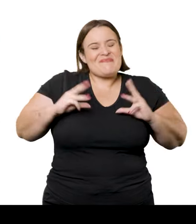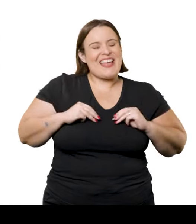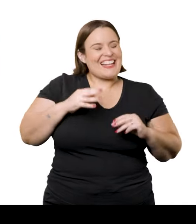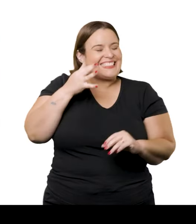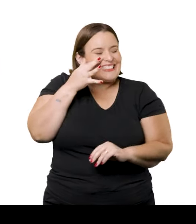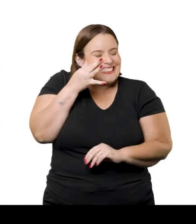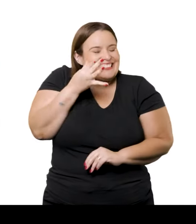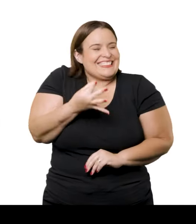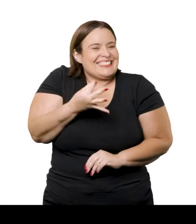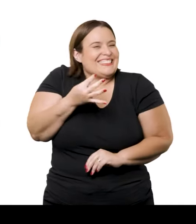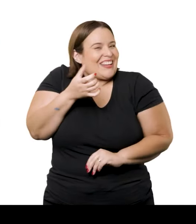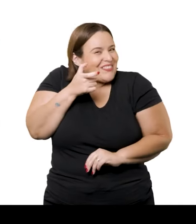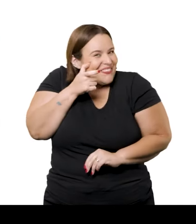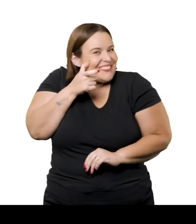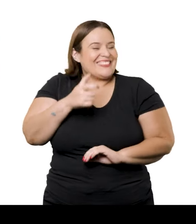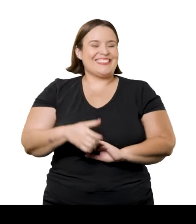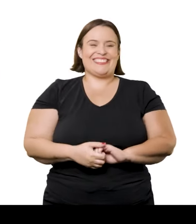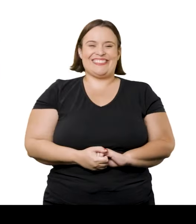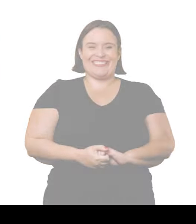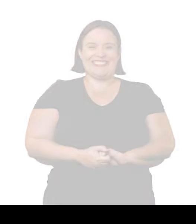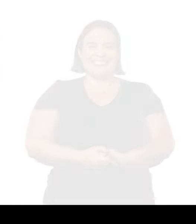dúvida, merece ser vista ao vivo.